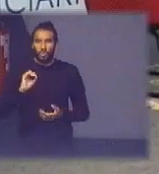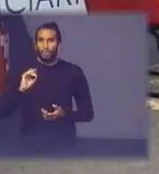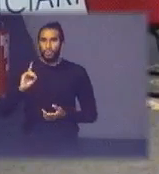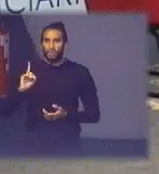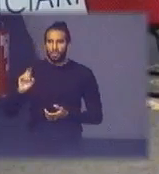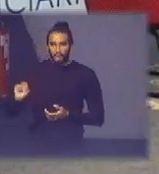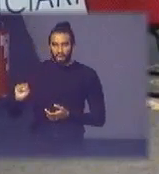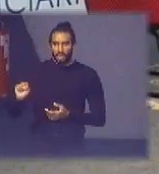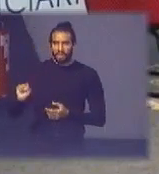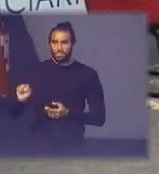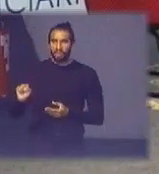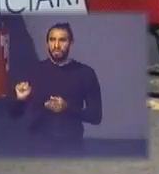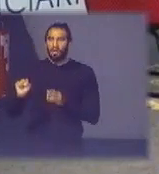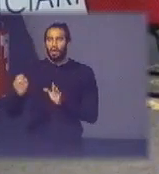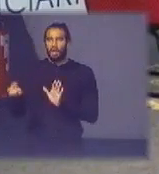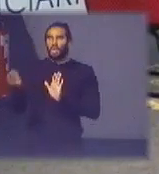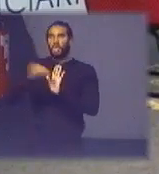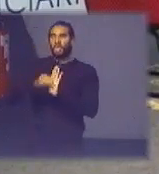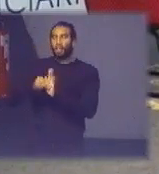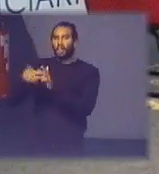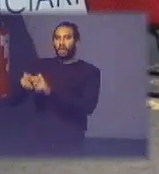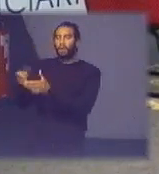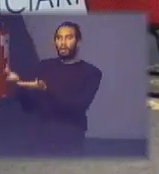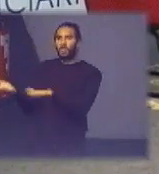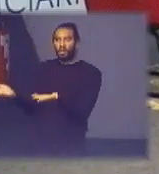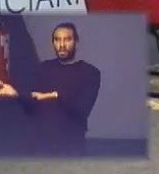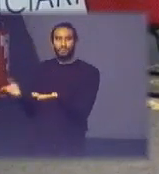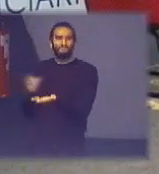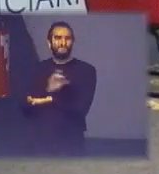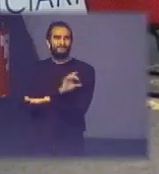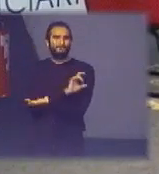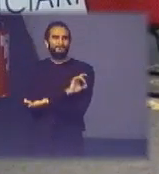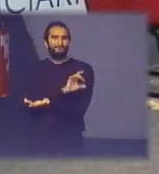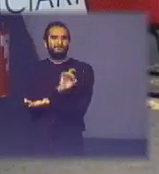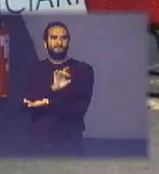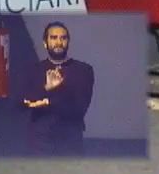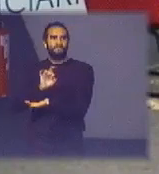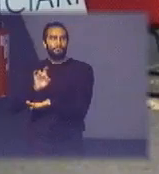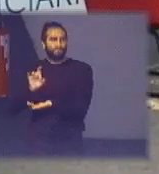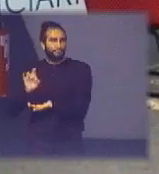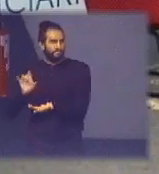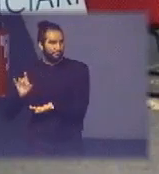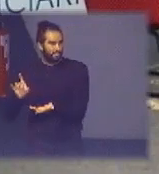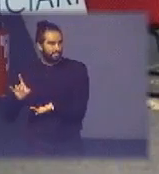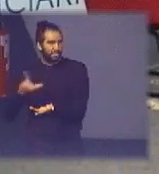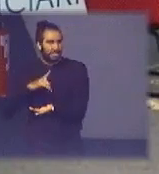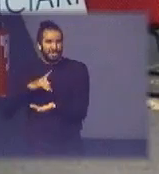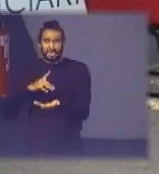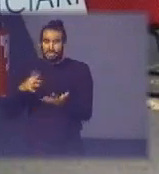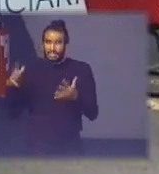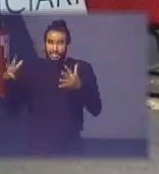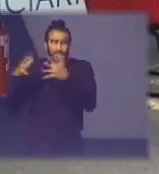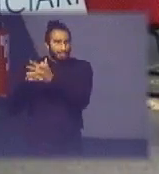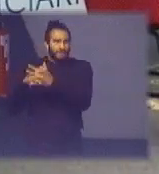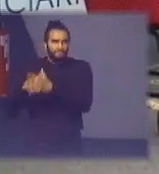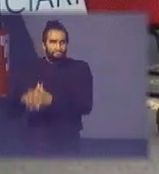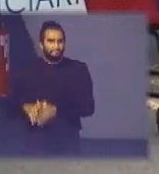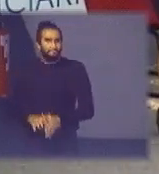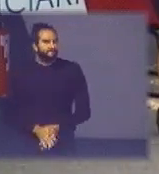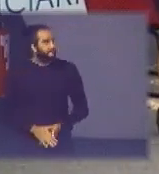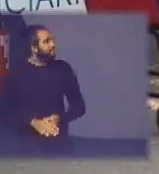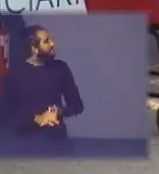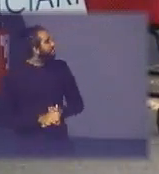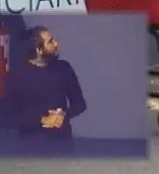onde que isso se encaixa eu acho que um pouquinho em cada um eles estão até um pouco conflitantes nesse quesito pode passar por favor